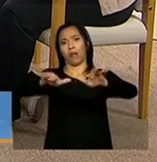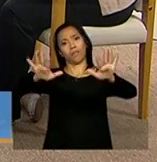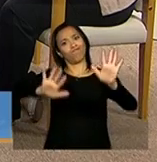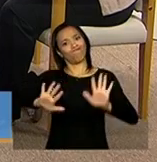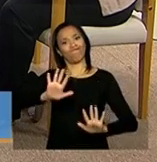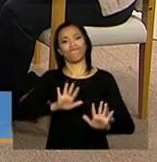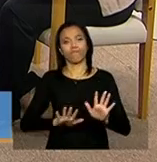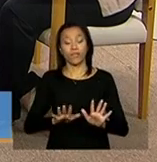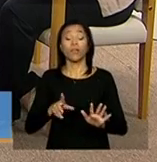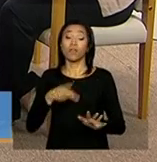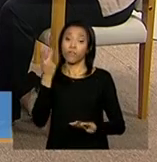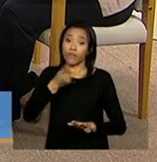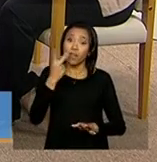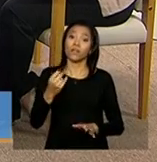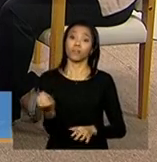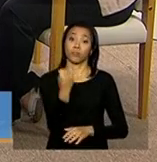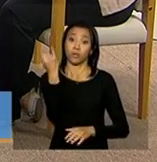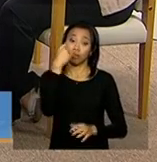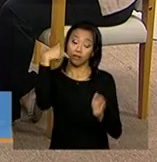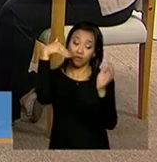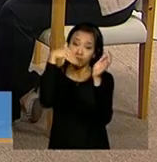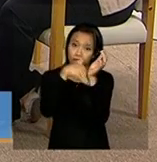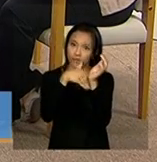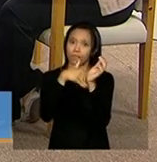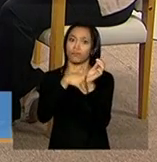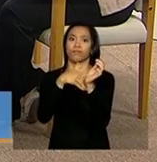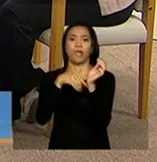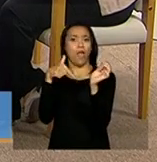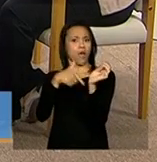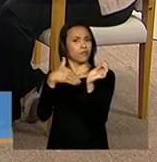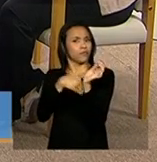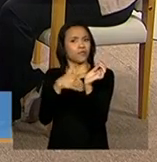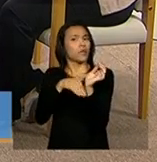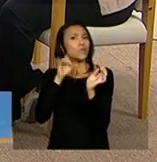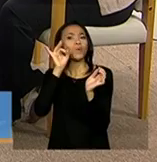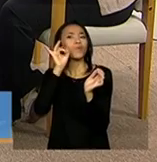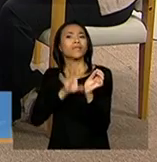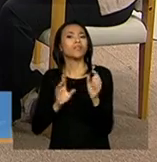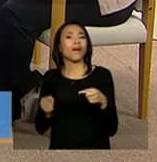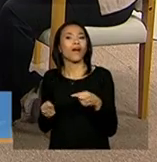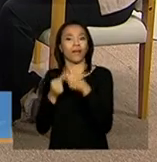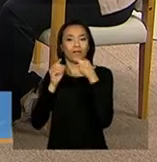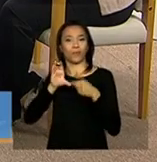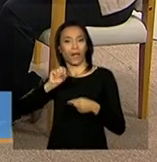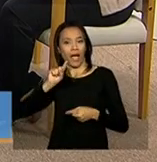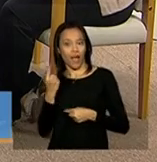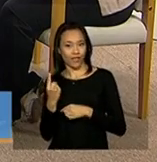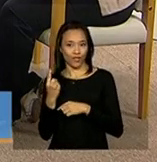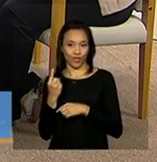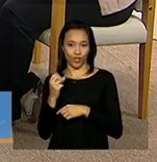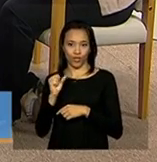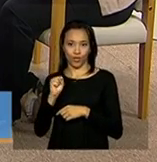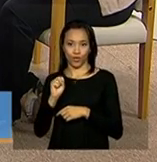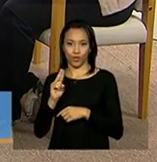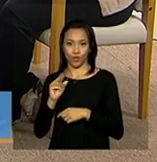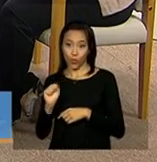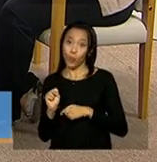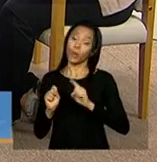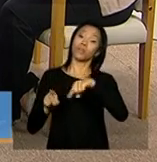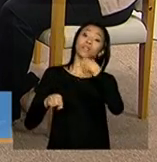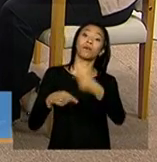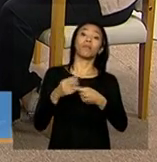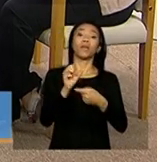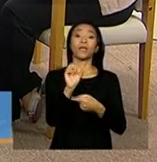sobre a importância dessa senha. Essa senha, ela não preenche apenas o CAD SUAS. Ela preenche o CAD SUAS, ela preenche o CENSO